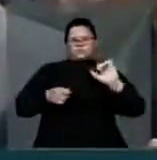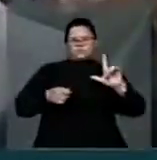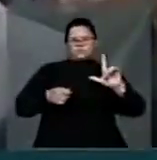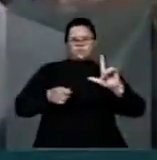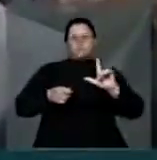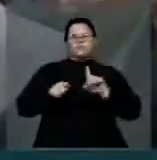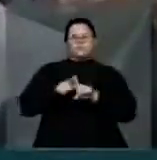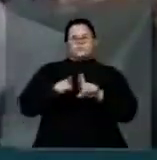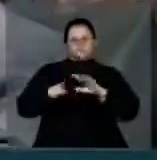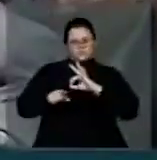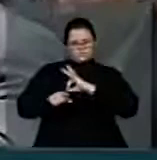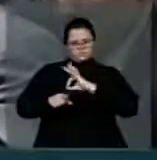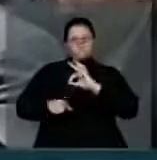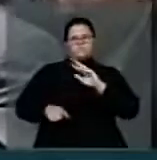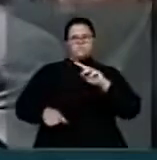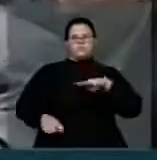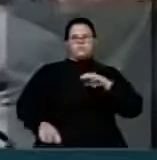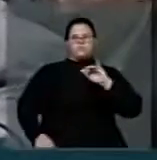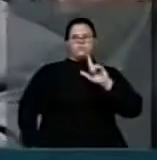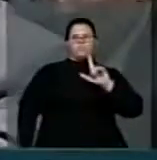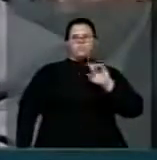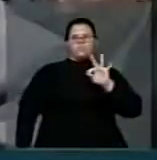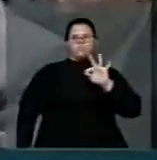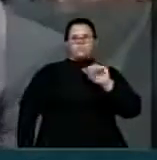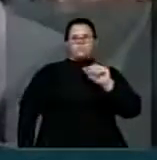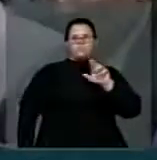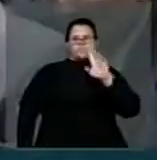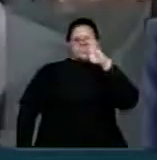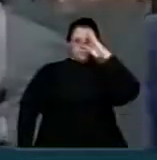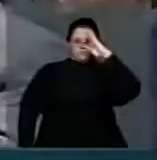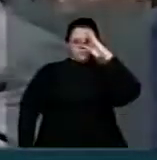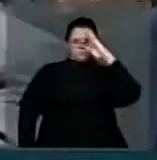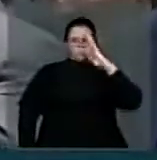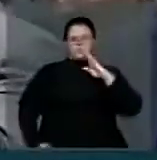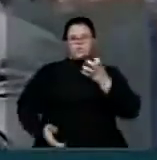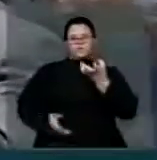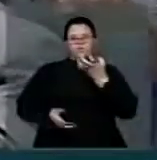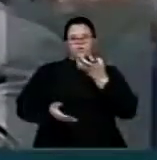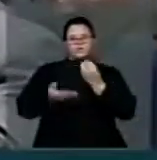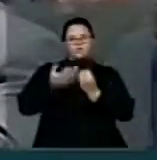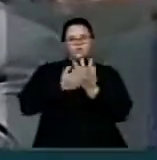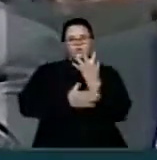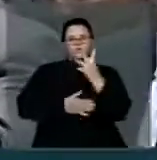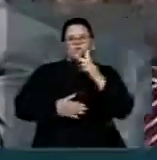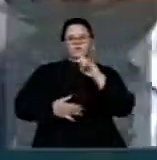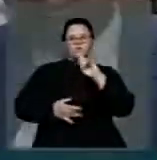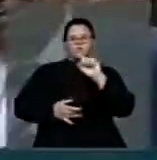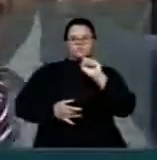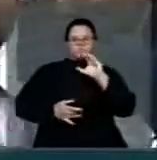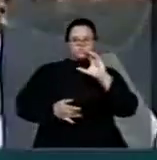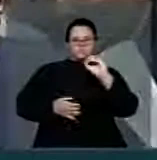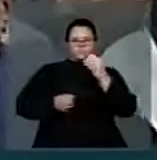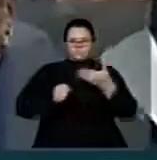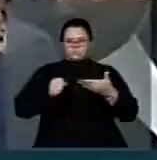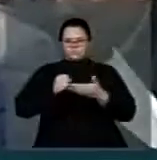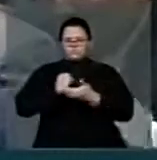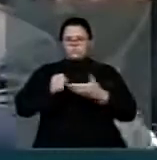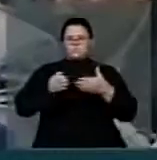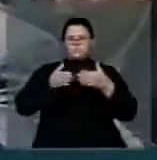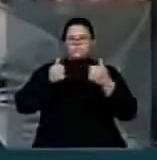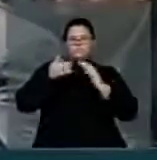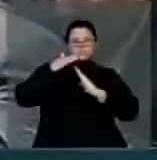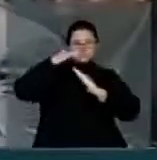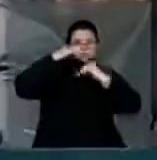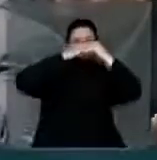a vossa excelência, os policiais militares, os policiais civis querem a criação do seu piso, eles estão pedindo, é o teto, senhor